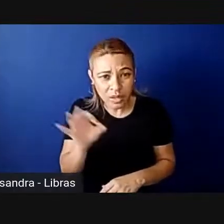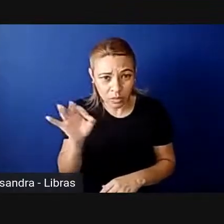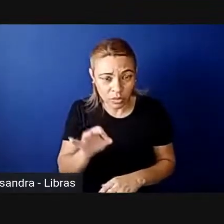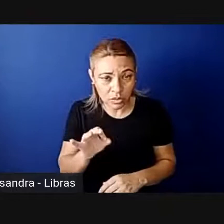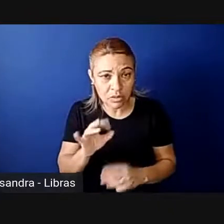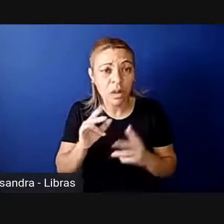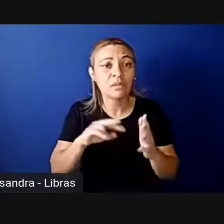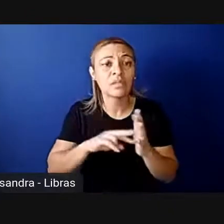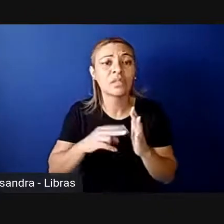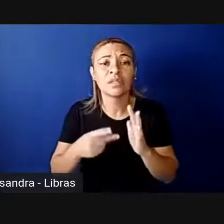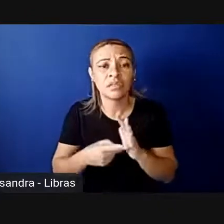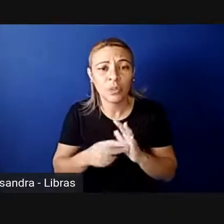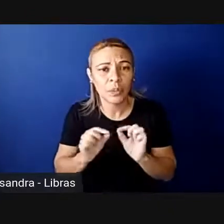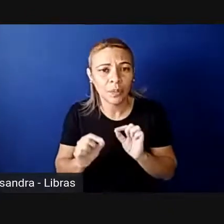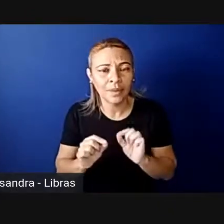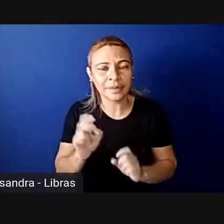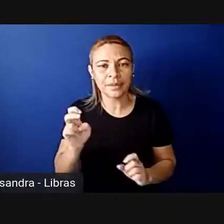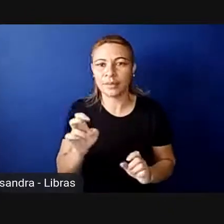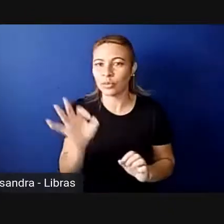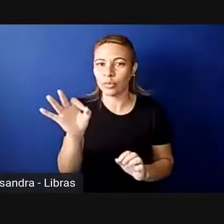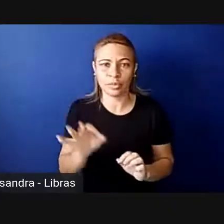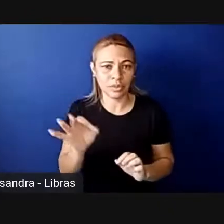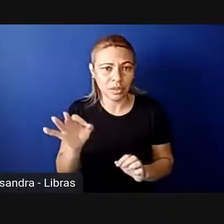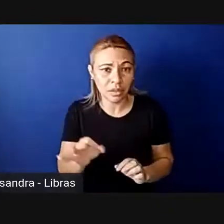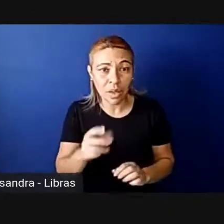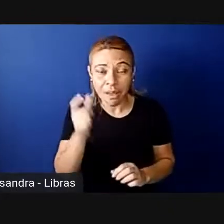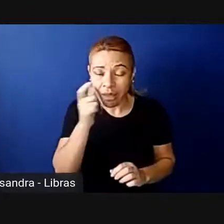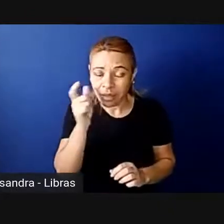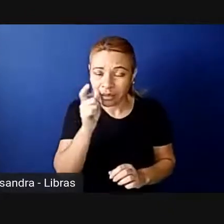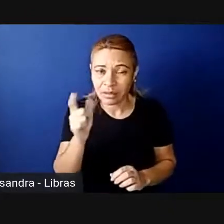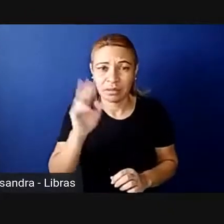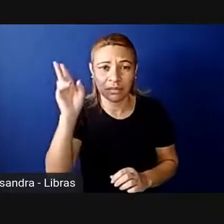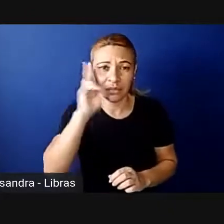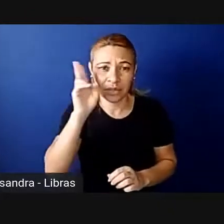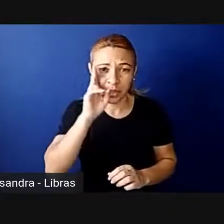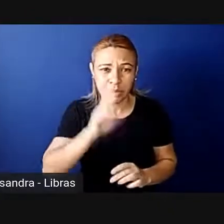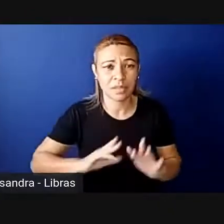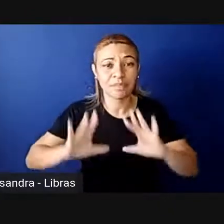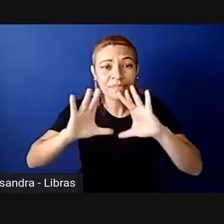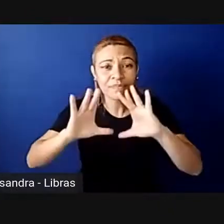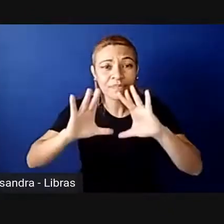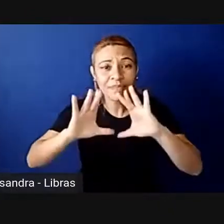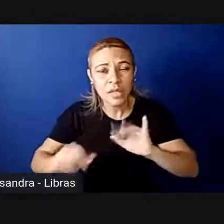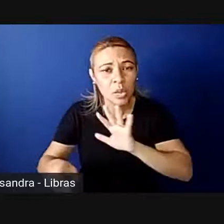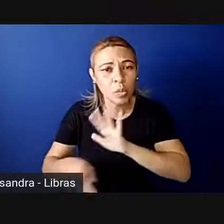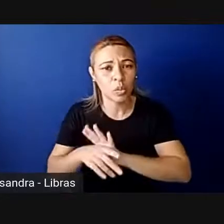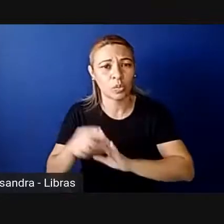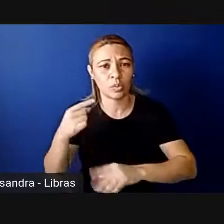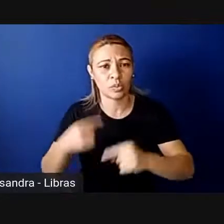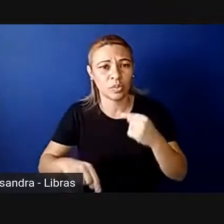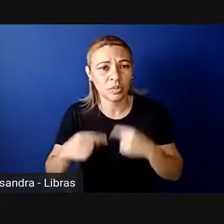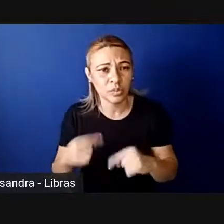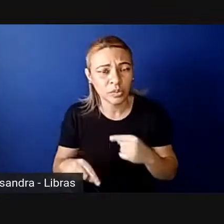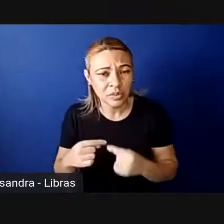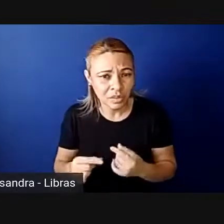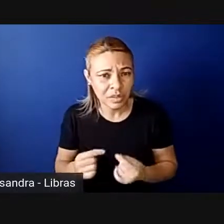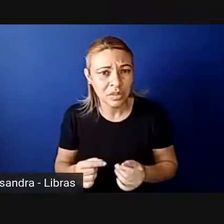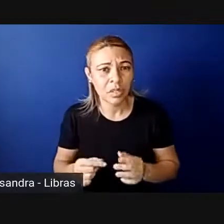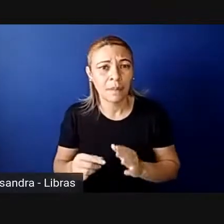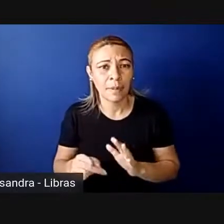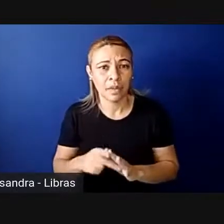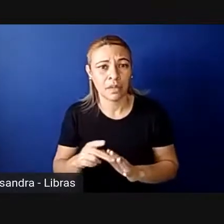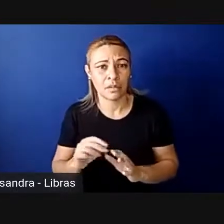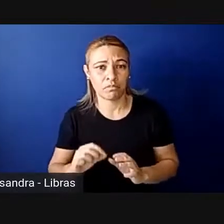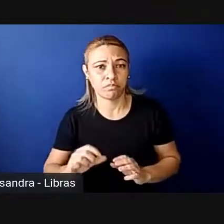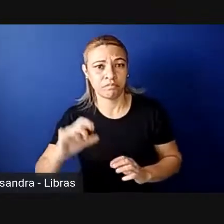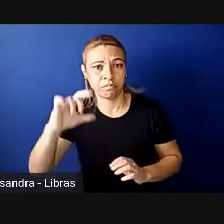e aí é interessante a gente lembrar de um conceito em ciência política, de uma classificação de graus para avaliar